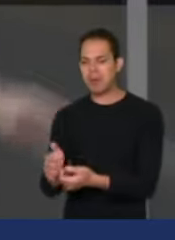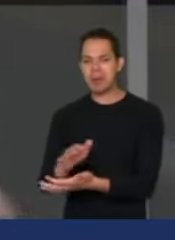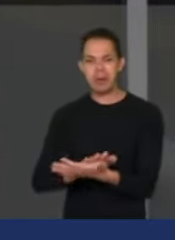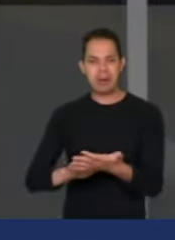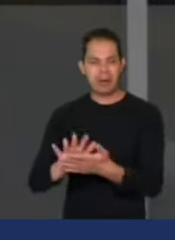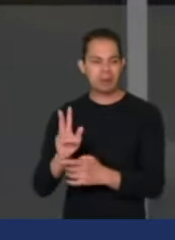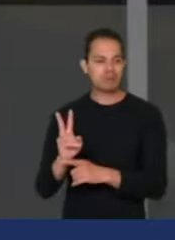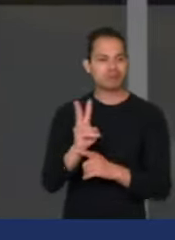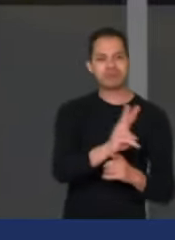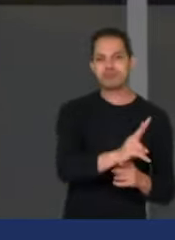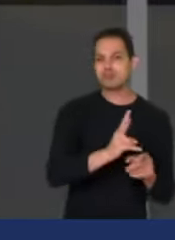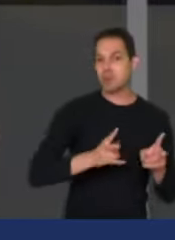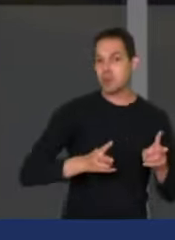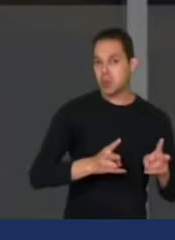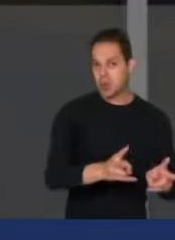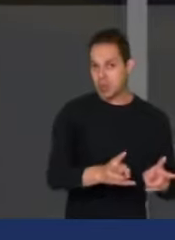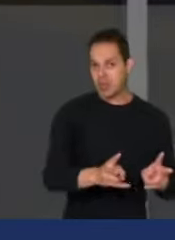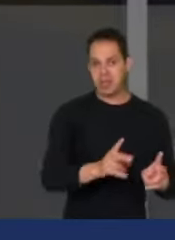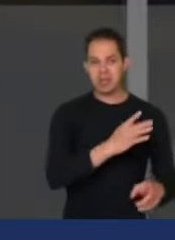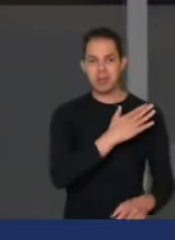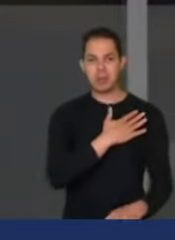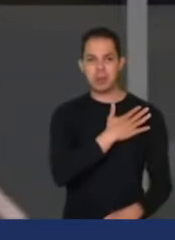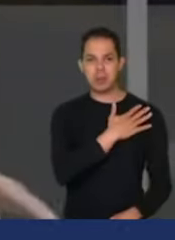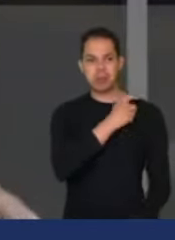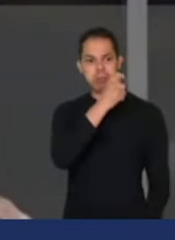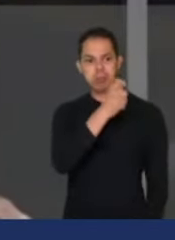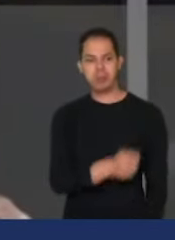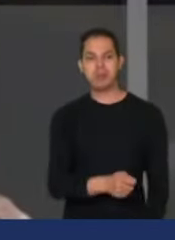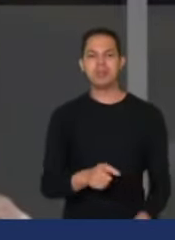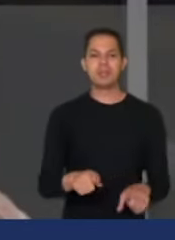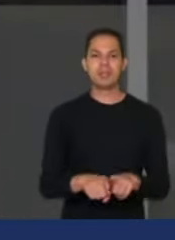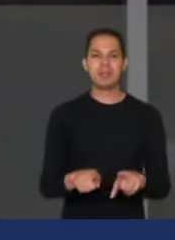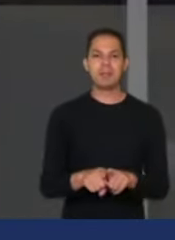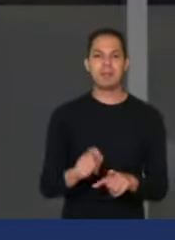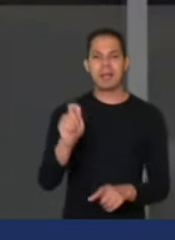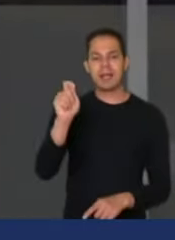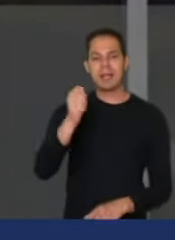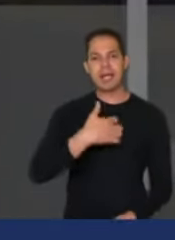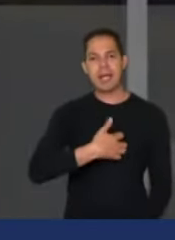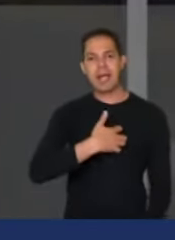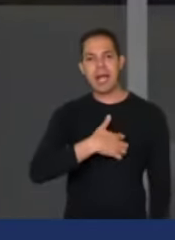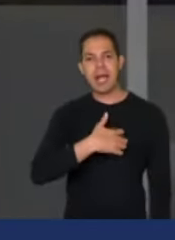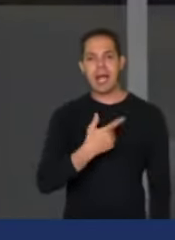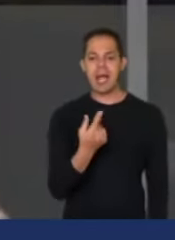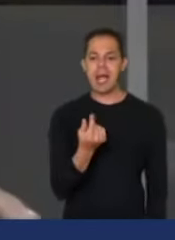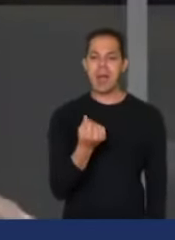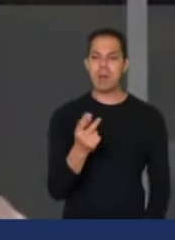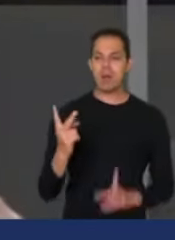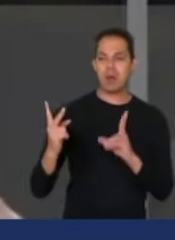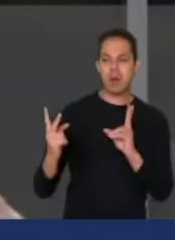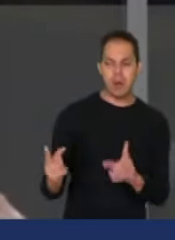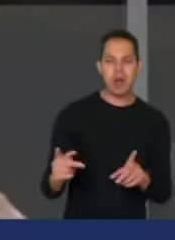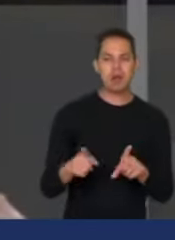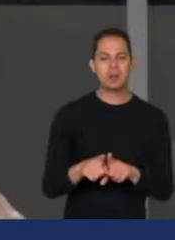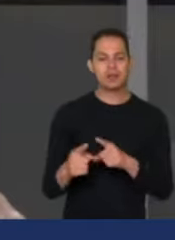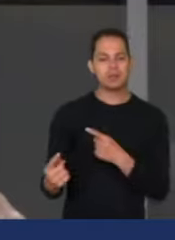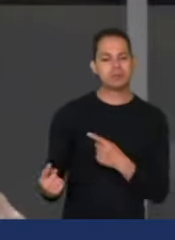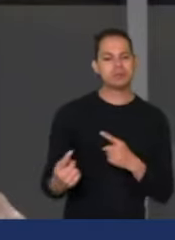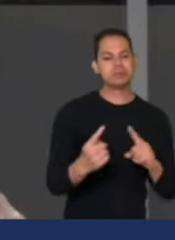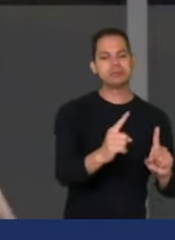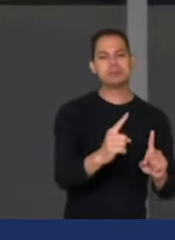relações. A moeda única com a Argentina. E agora o ataque à autonomia do Banco Central.